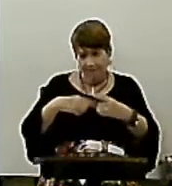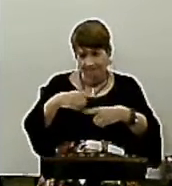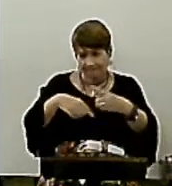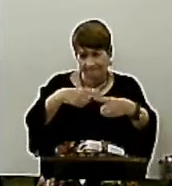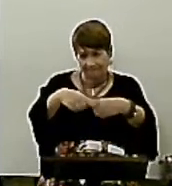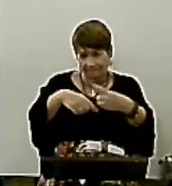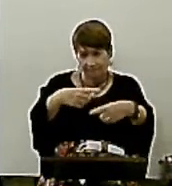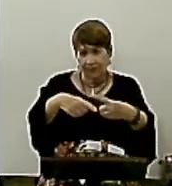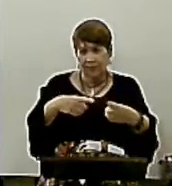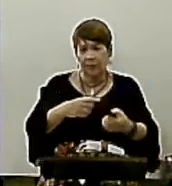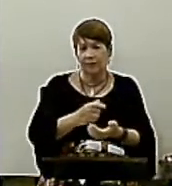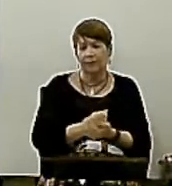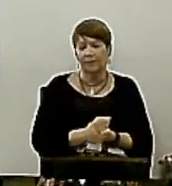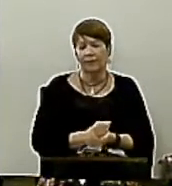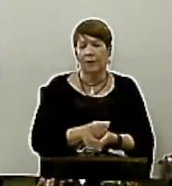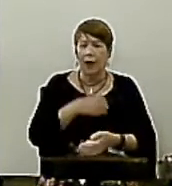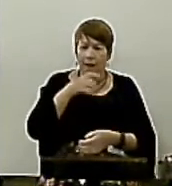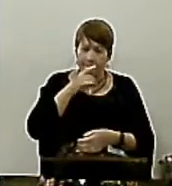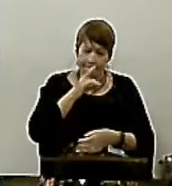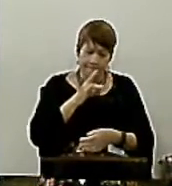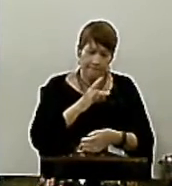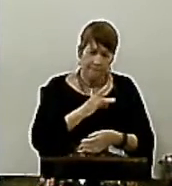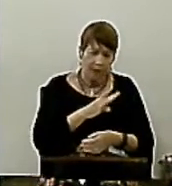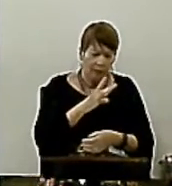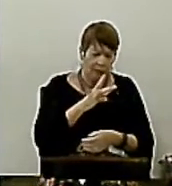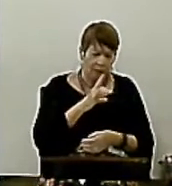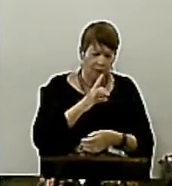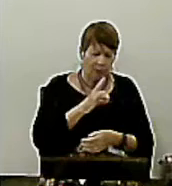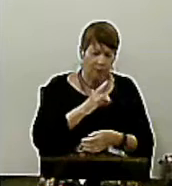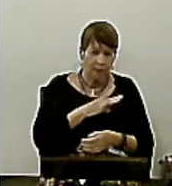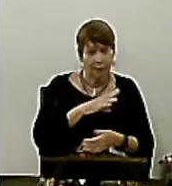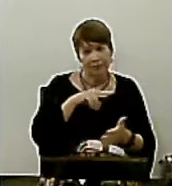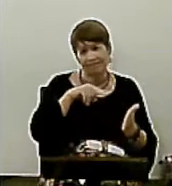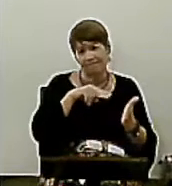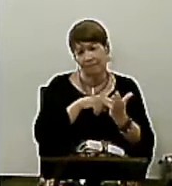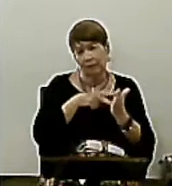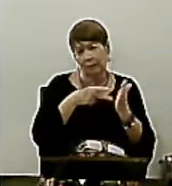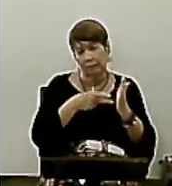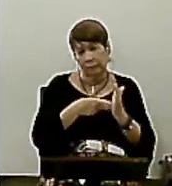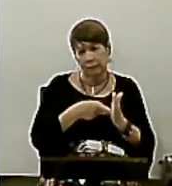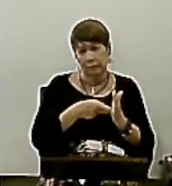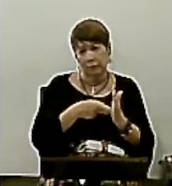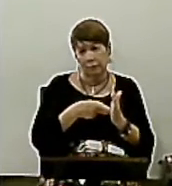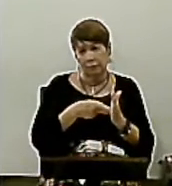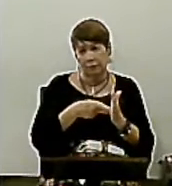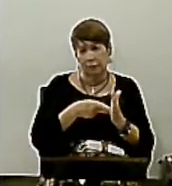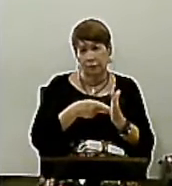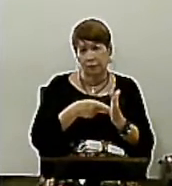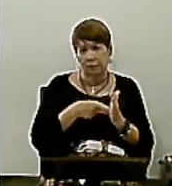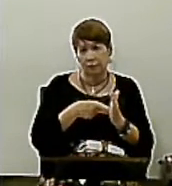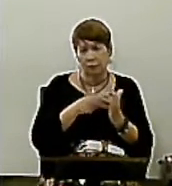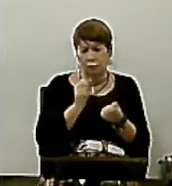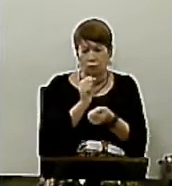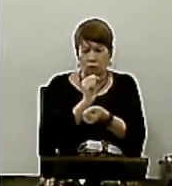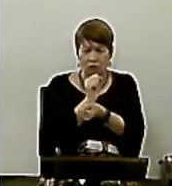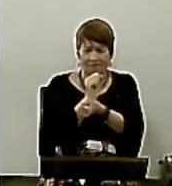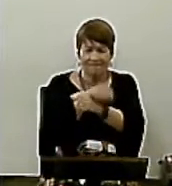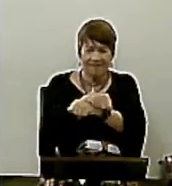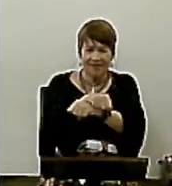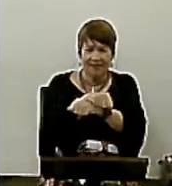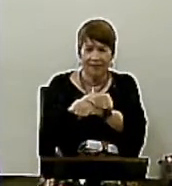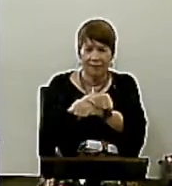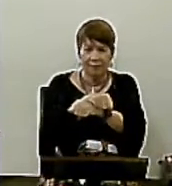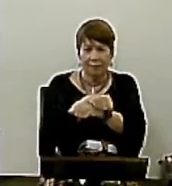falecer Medo É algo que nos Prende É algo que nos